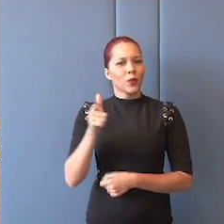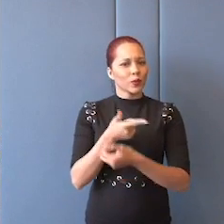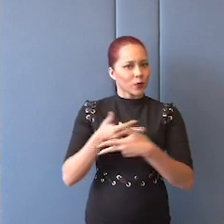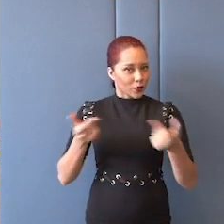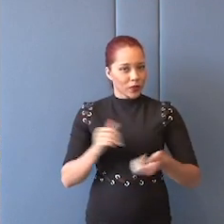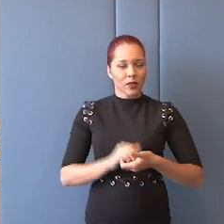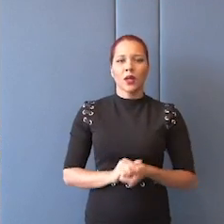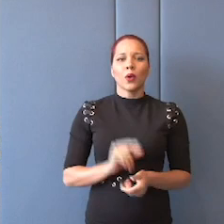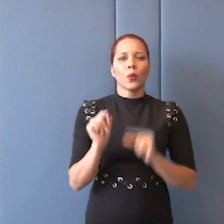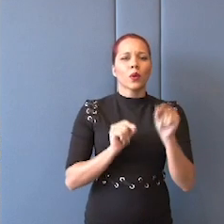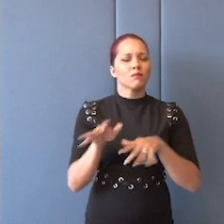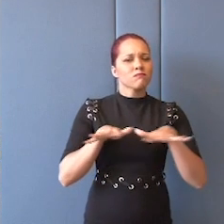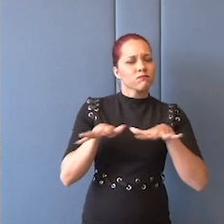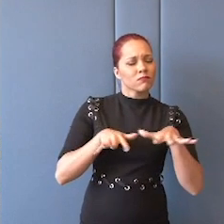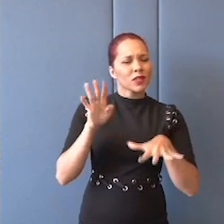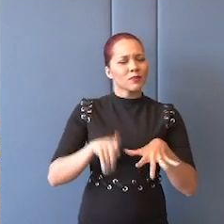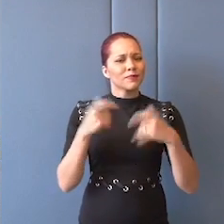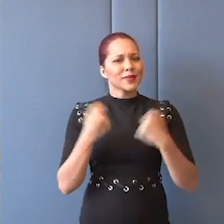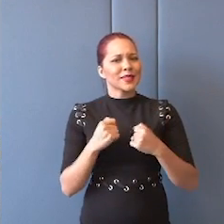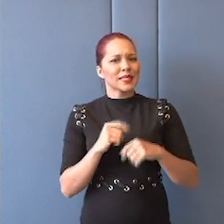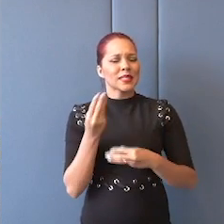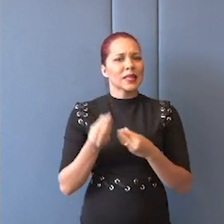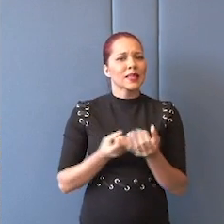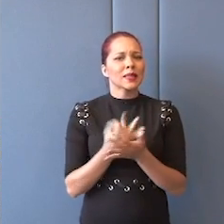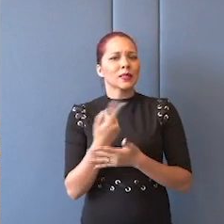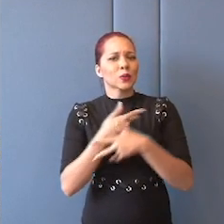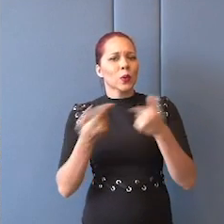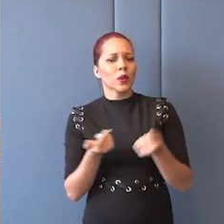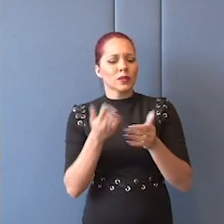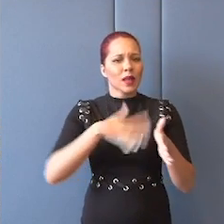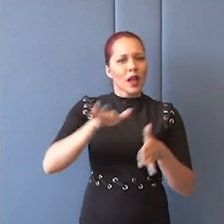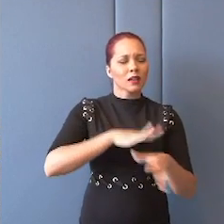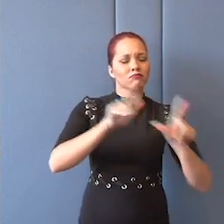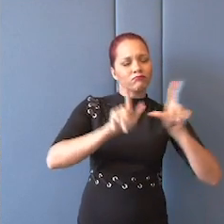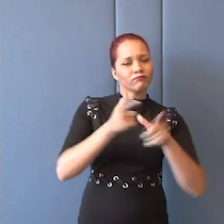Por que esse movimento é tão vilipendiado assim na mídia, no establishment?